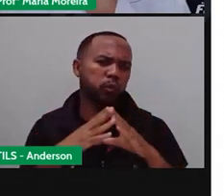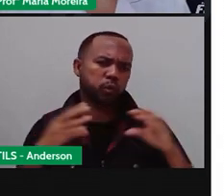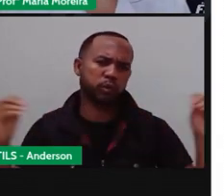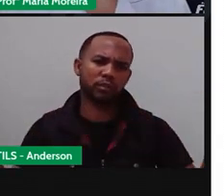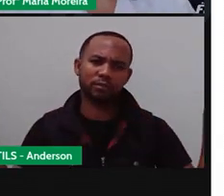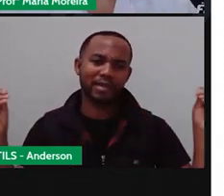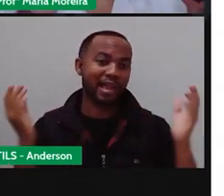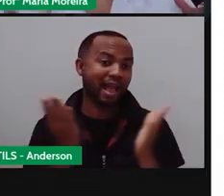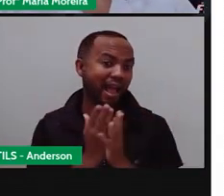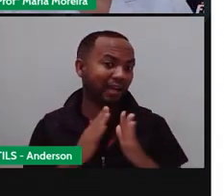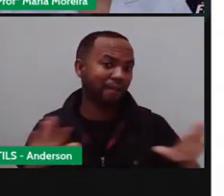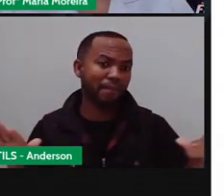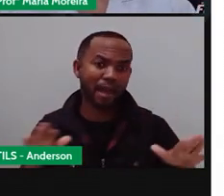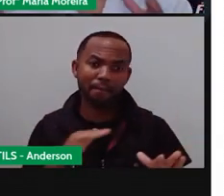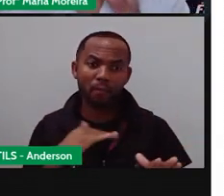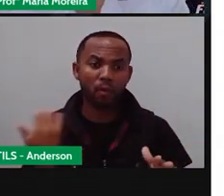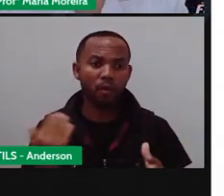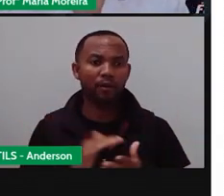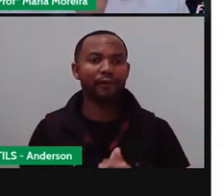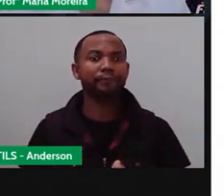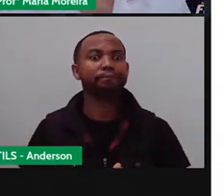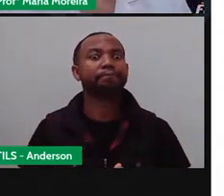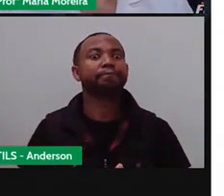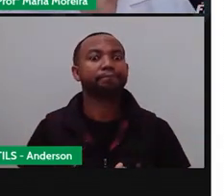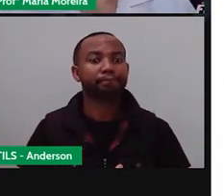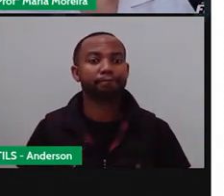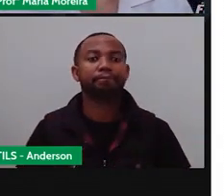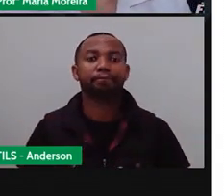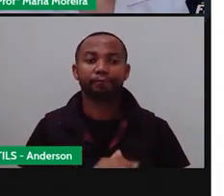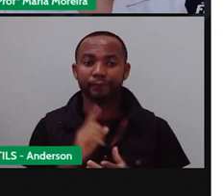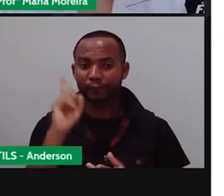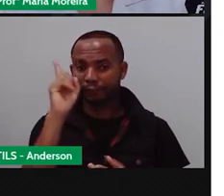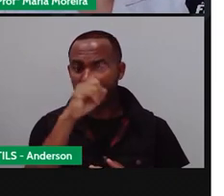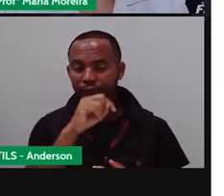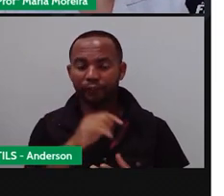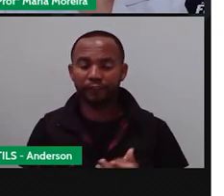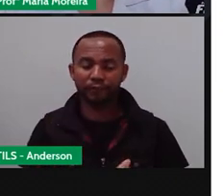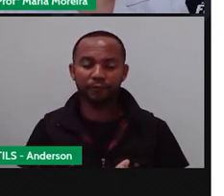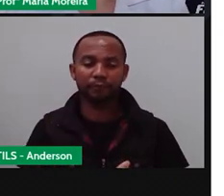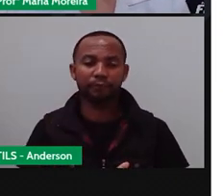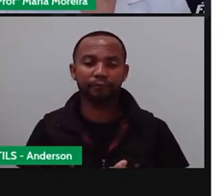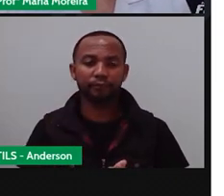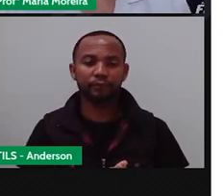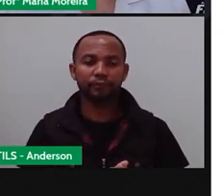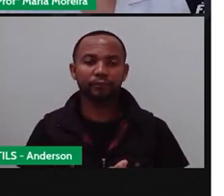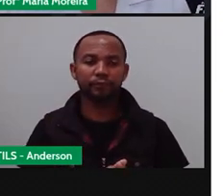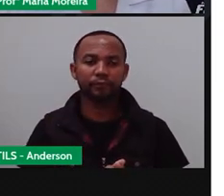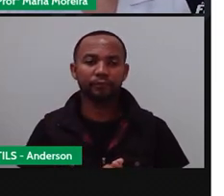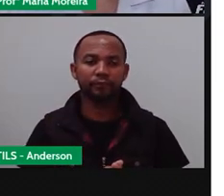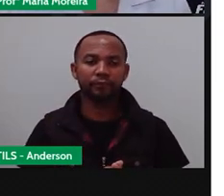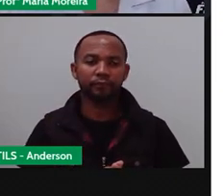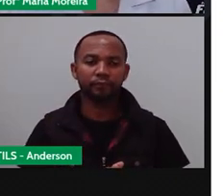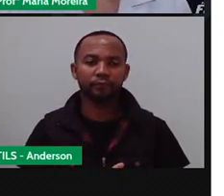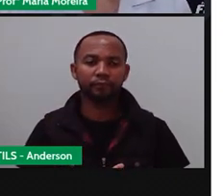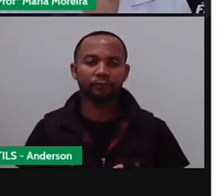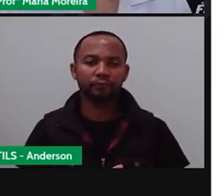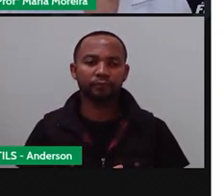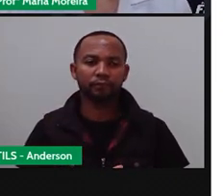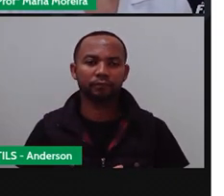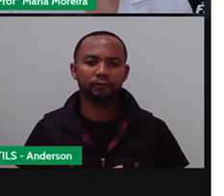Imagine só, a cada 100, 10 podem desaparecer, que é o que equivale a 10%.